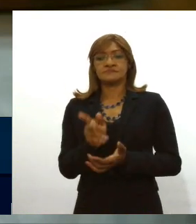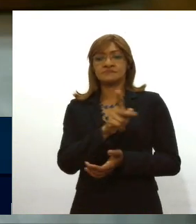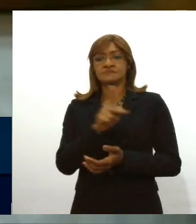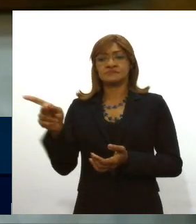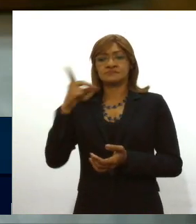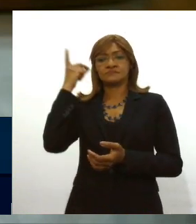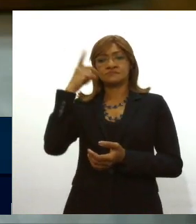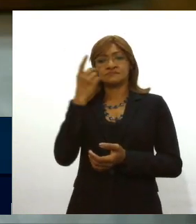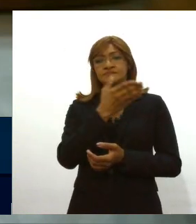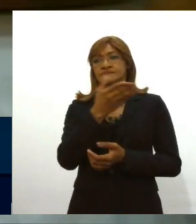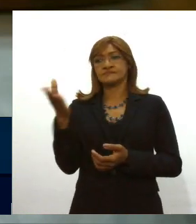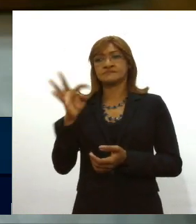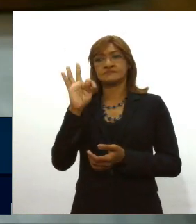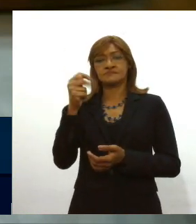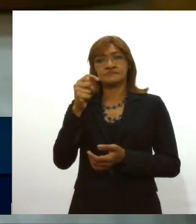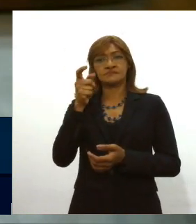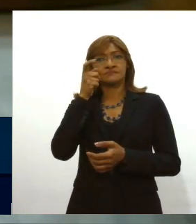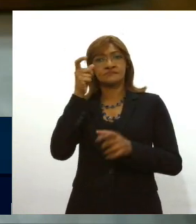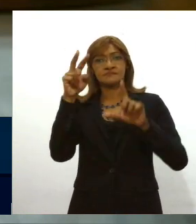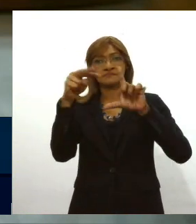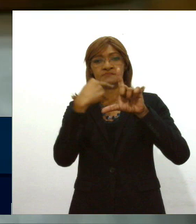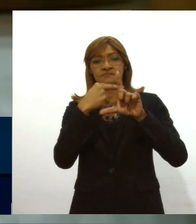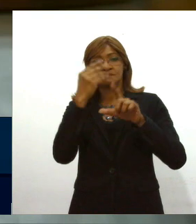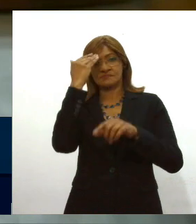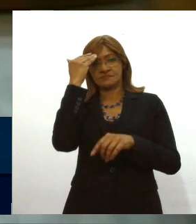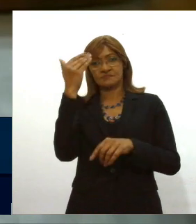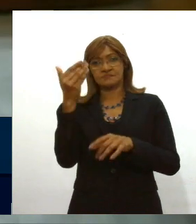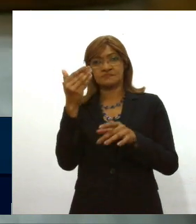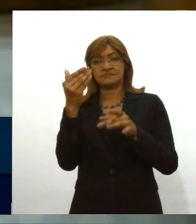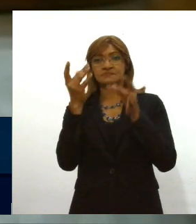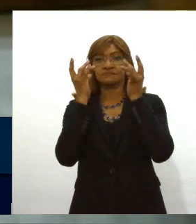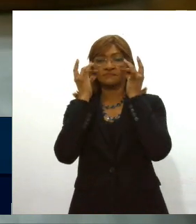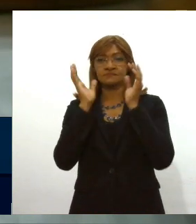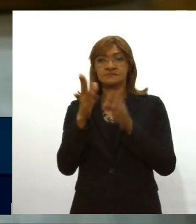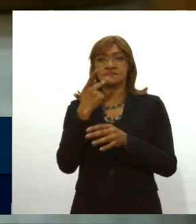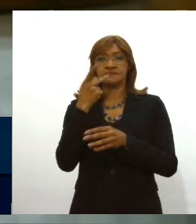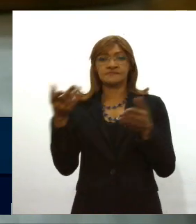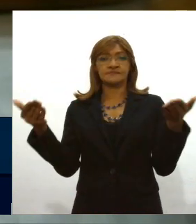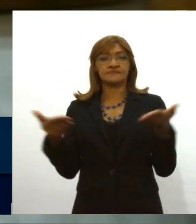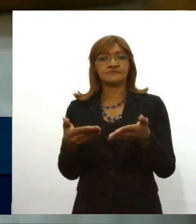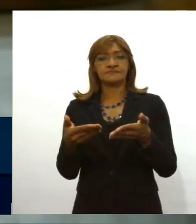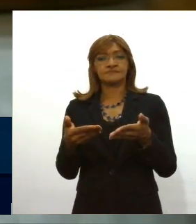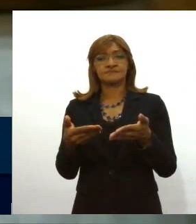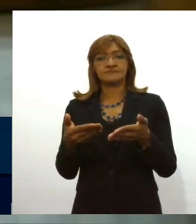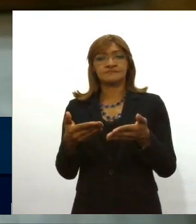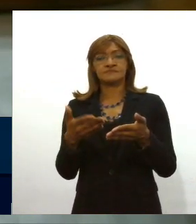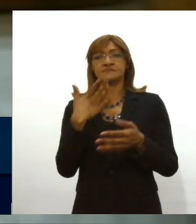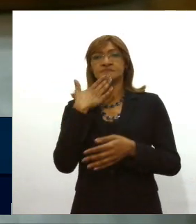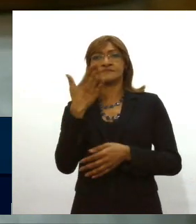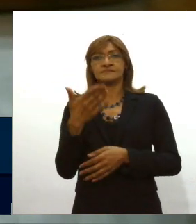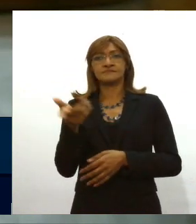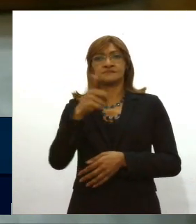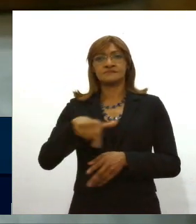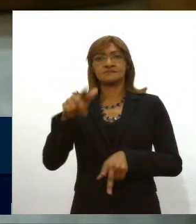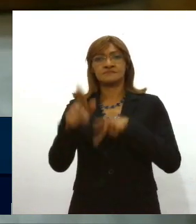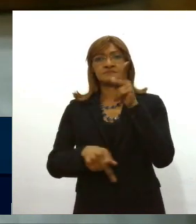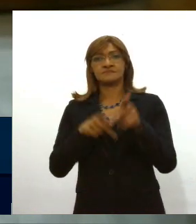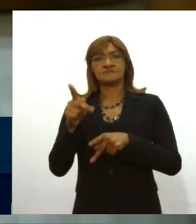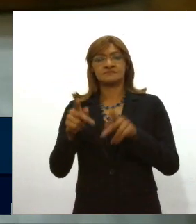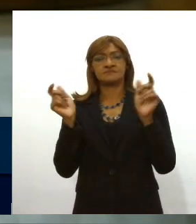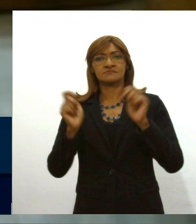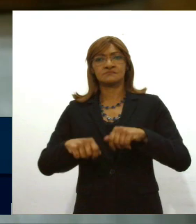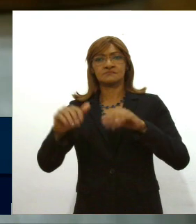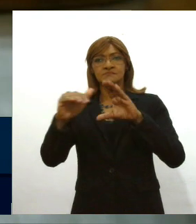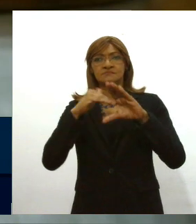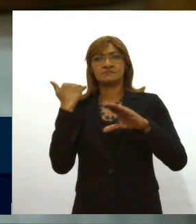deputados todos que nos acompanham em casa obrigado pela oportunidade de falar aqui no dia de hoje e pedimos mais uma vez a população que mande pra gente